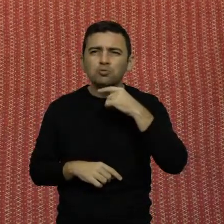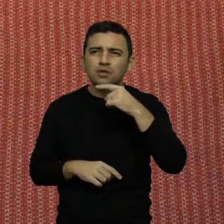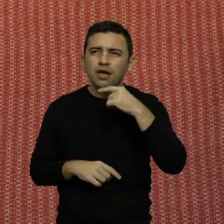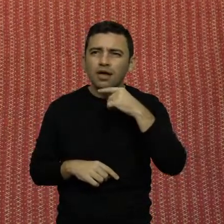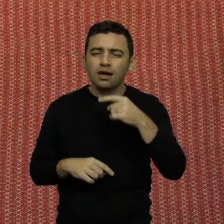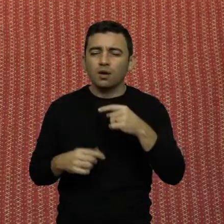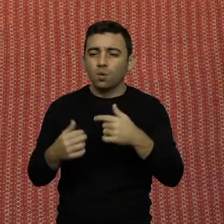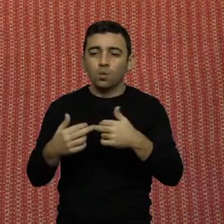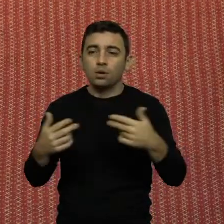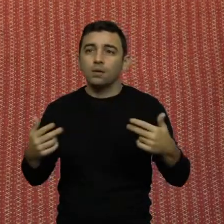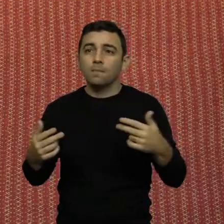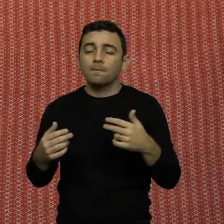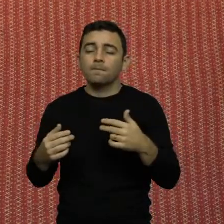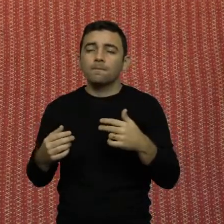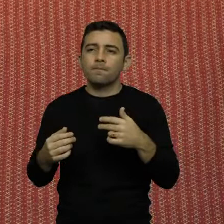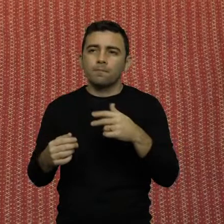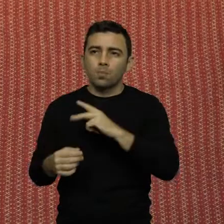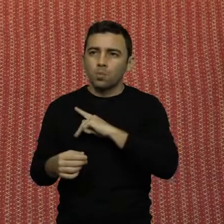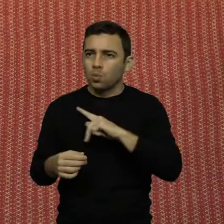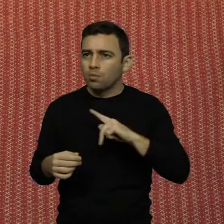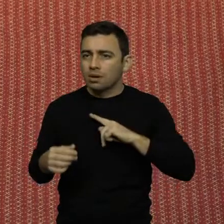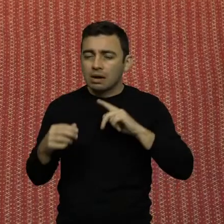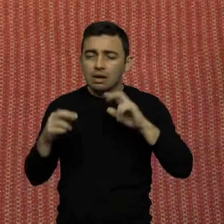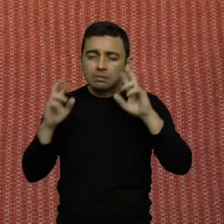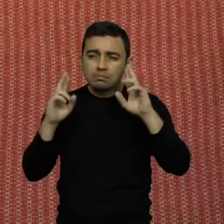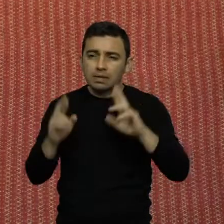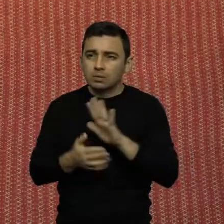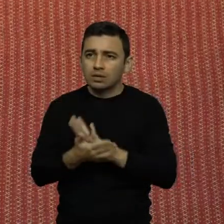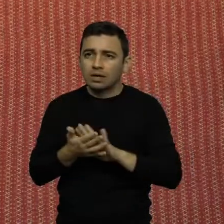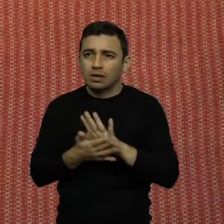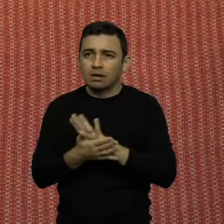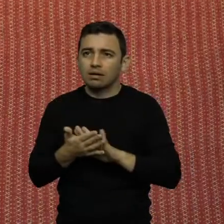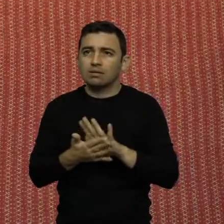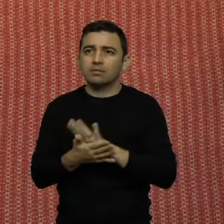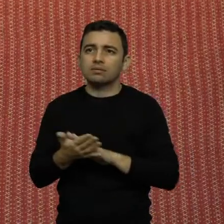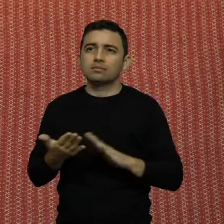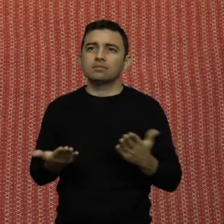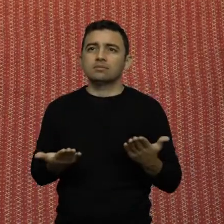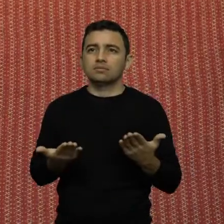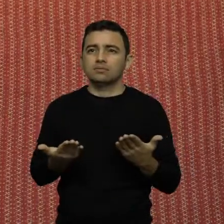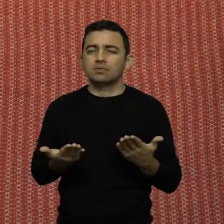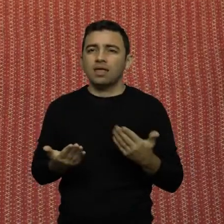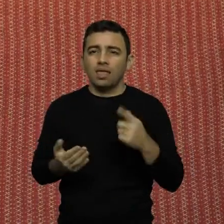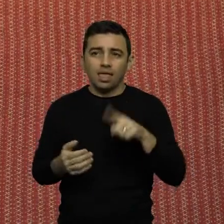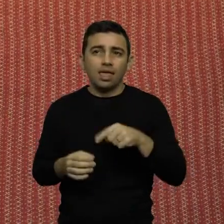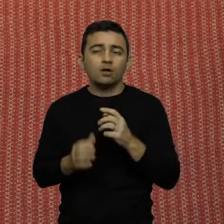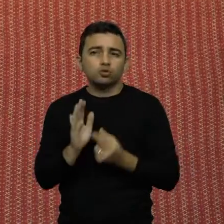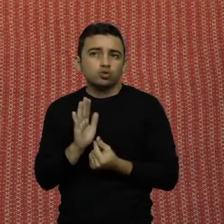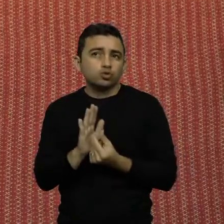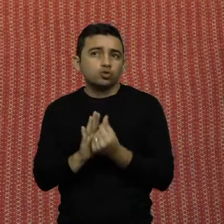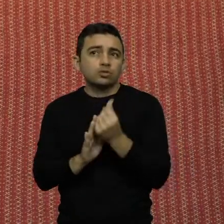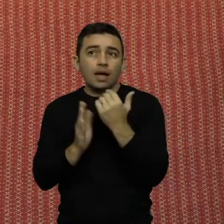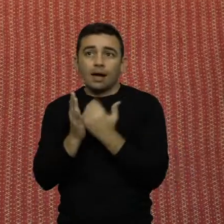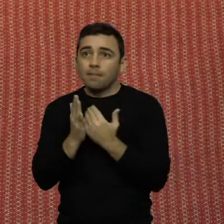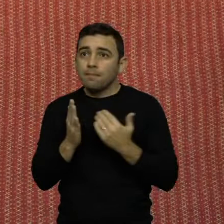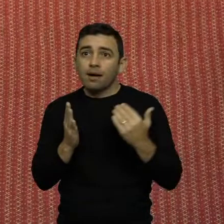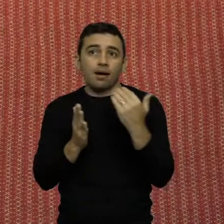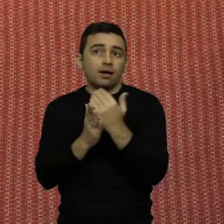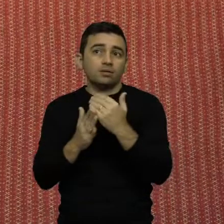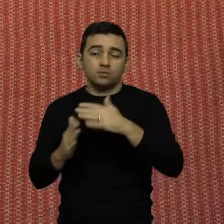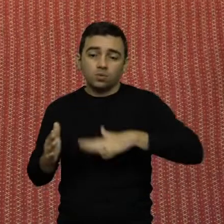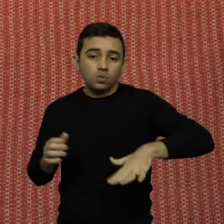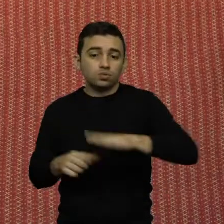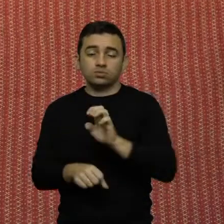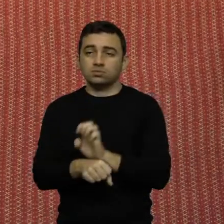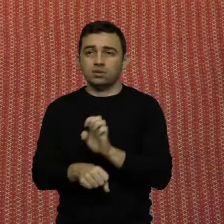Ele não tem respeito à coisa pública e agora ocupa um dos maiores orçamentos do Estado, o controle sobre um dos maiores orçamentos do